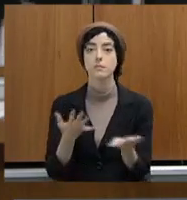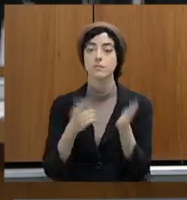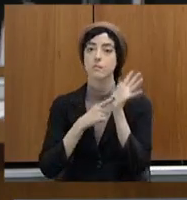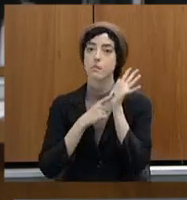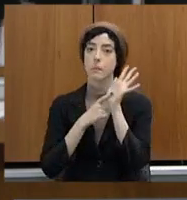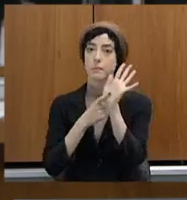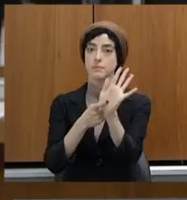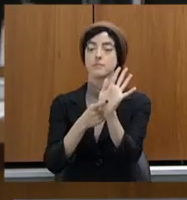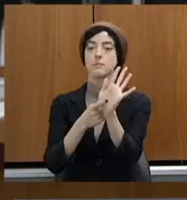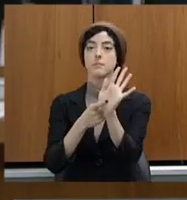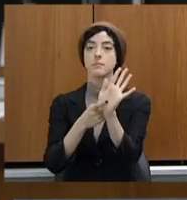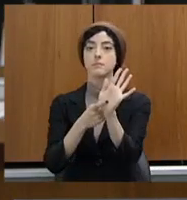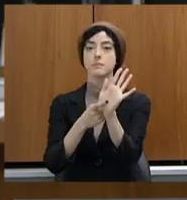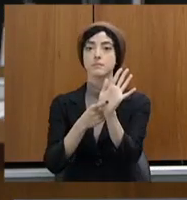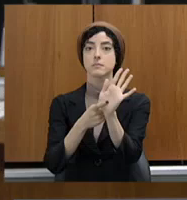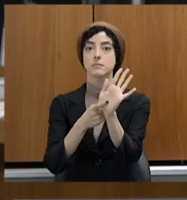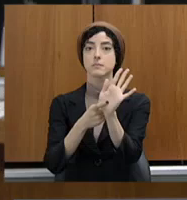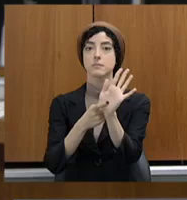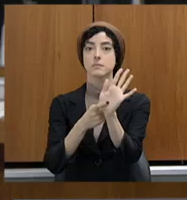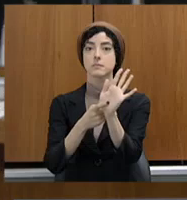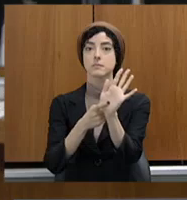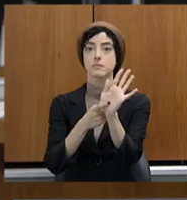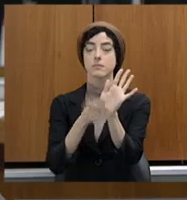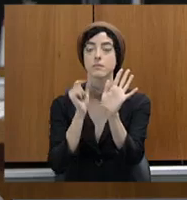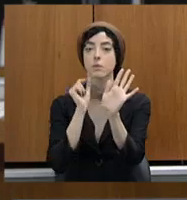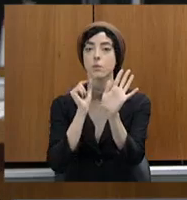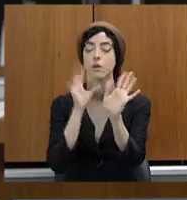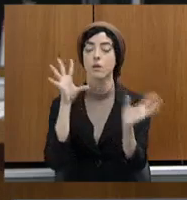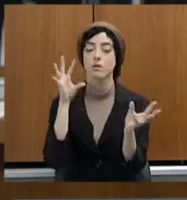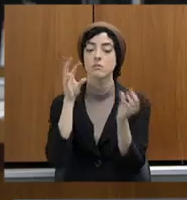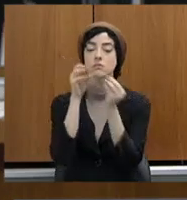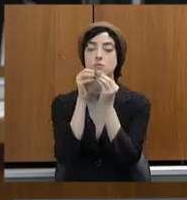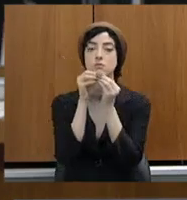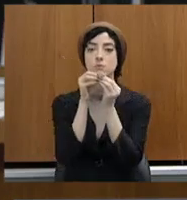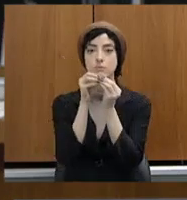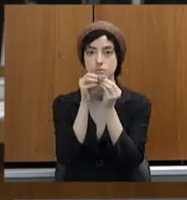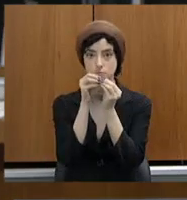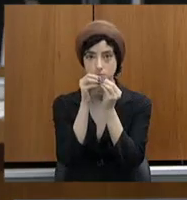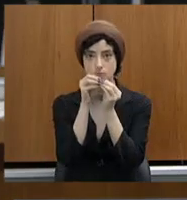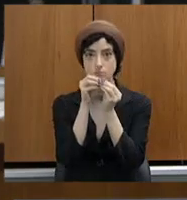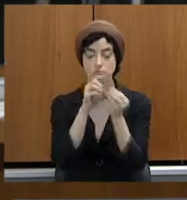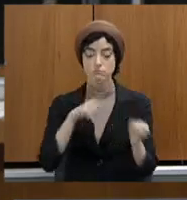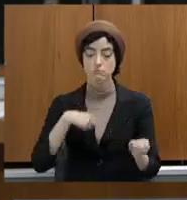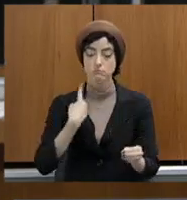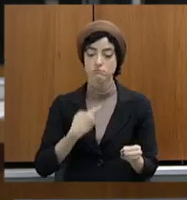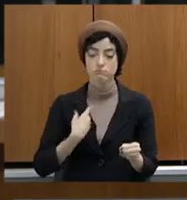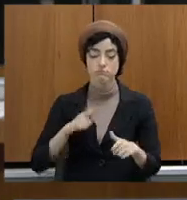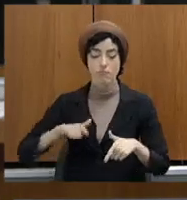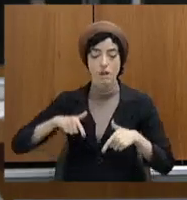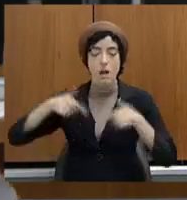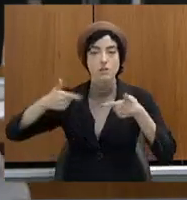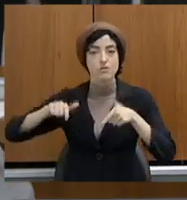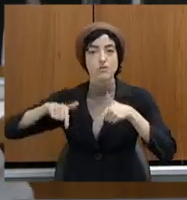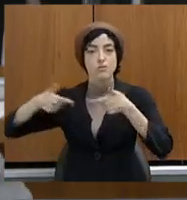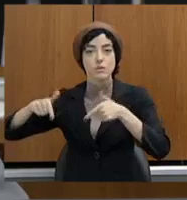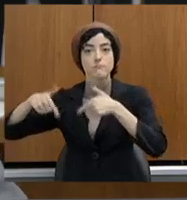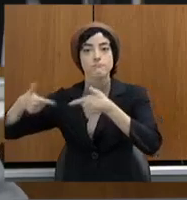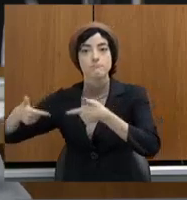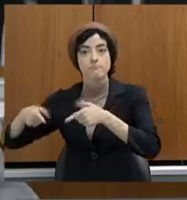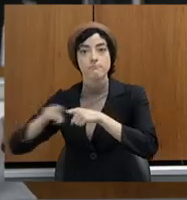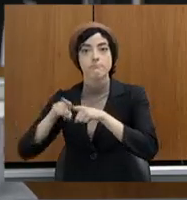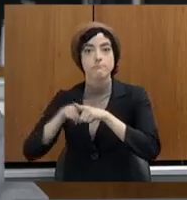sintetiza o conjunto de ações, de iniciativas e de projetos desenvolvidos